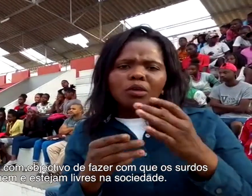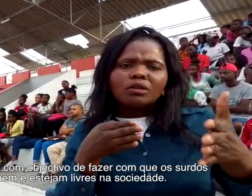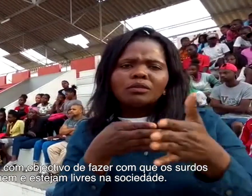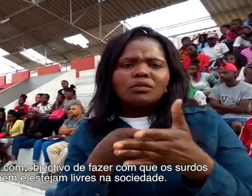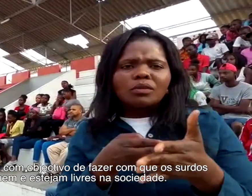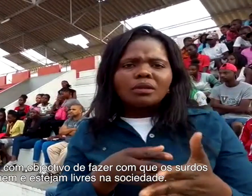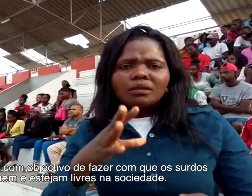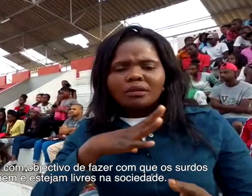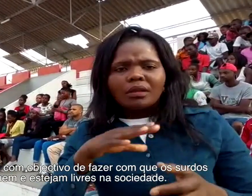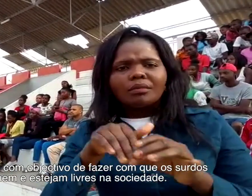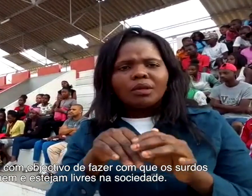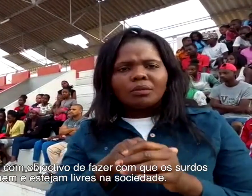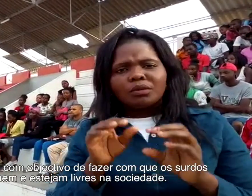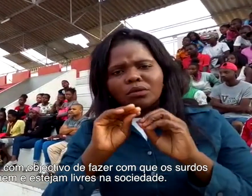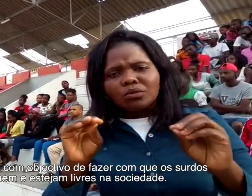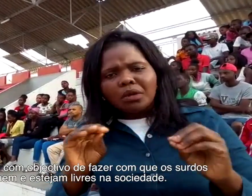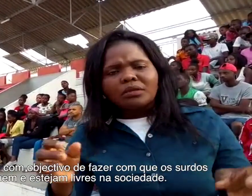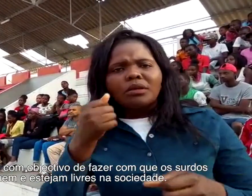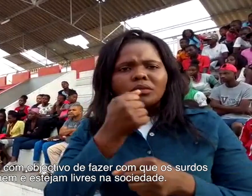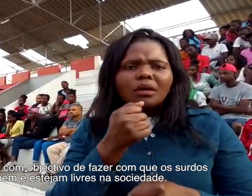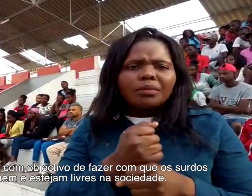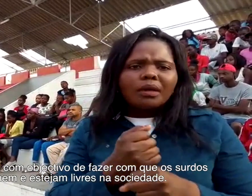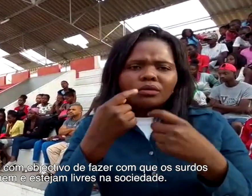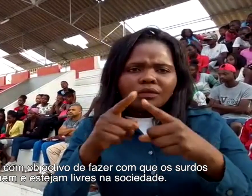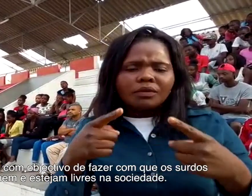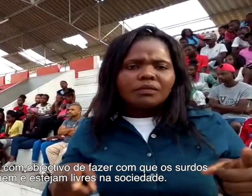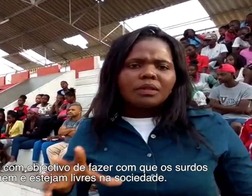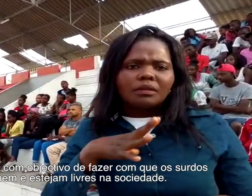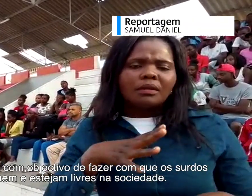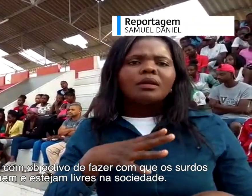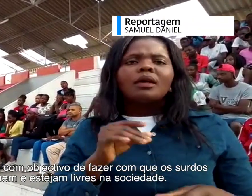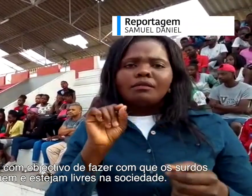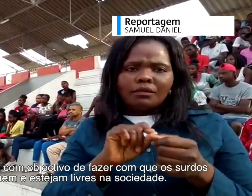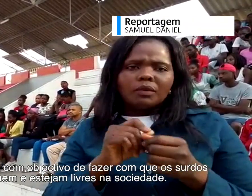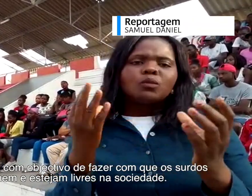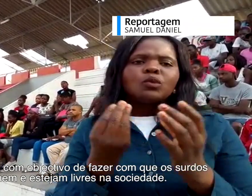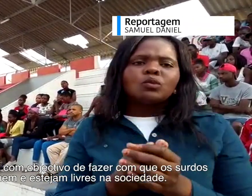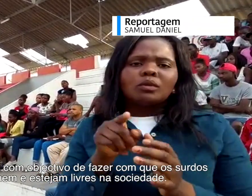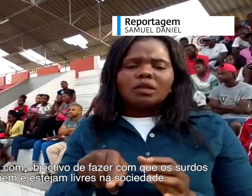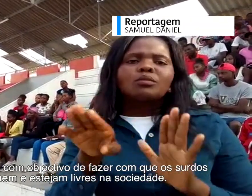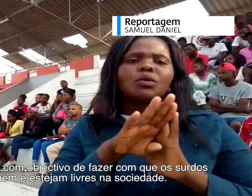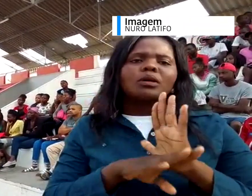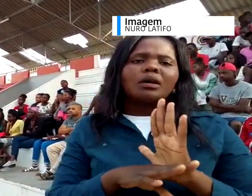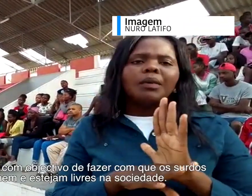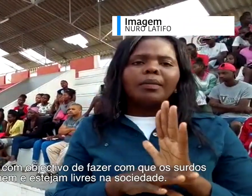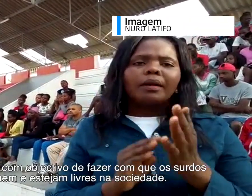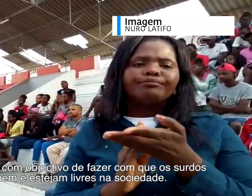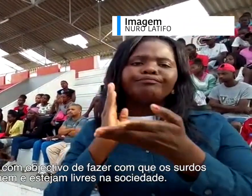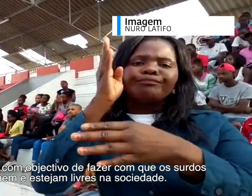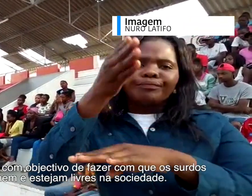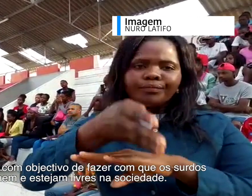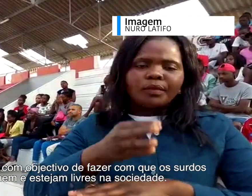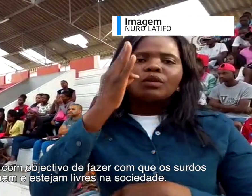com o objetivo de fazer com que os surdos trabalhem e estejam